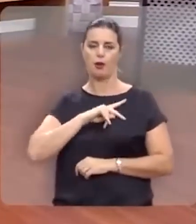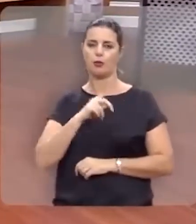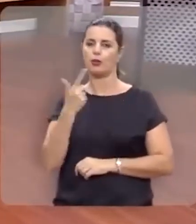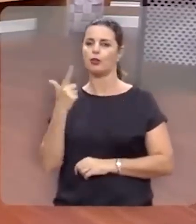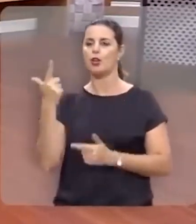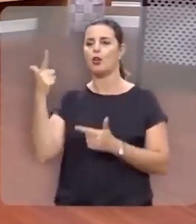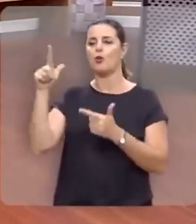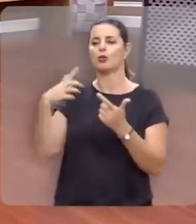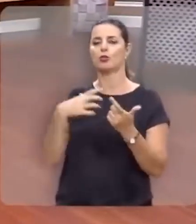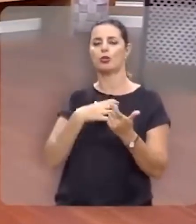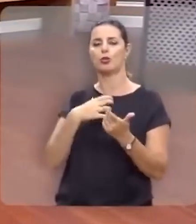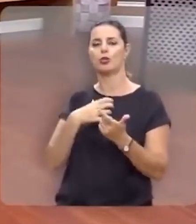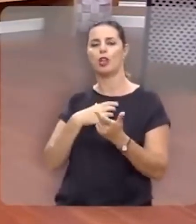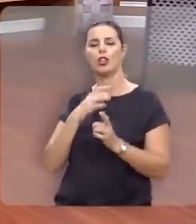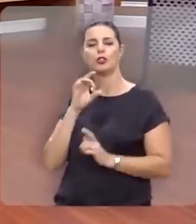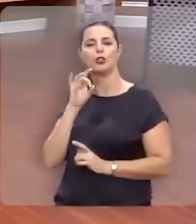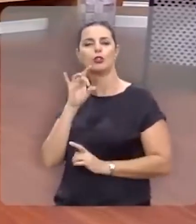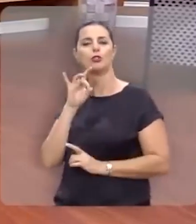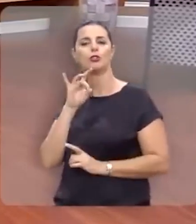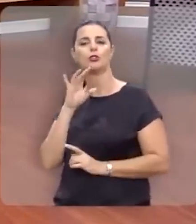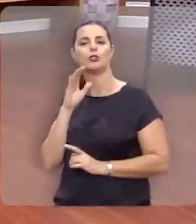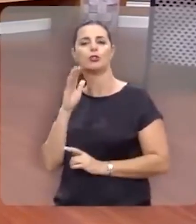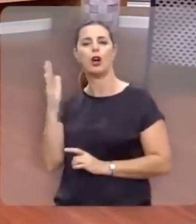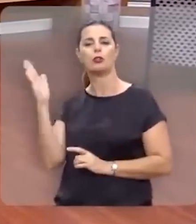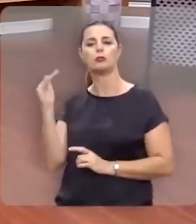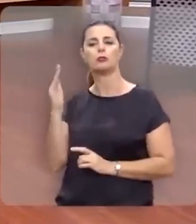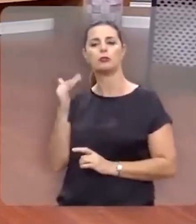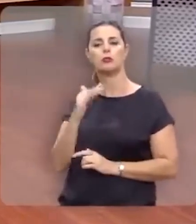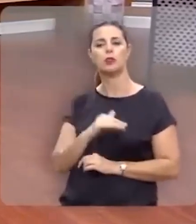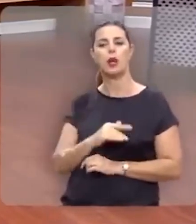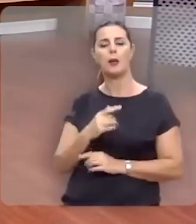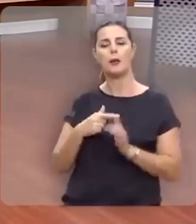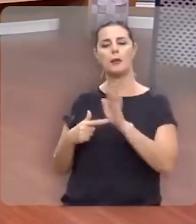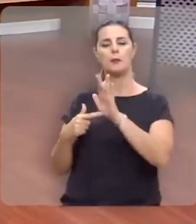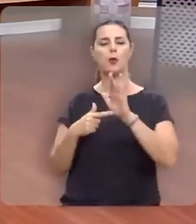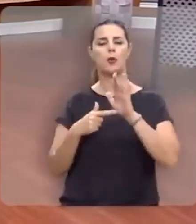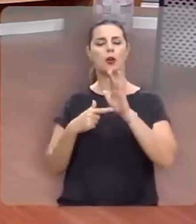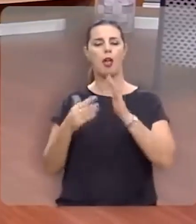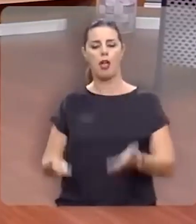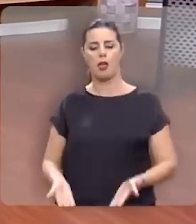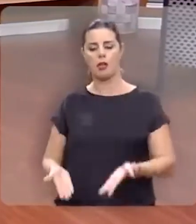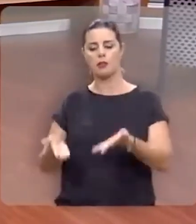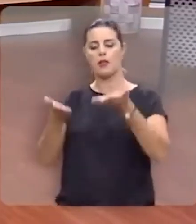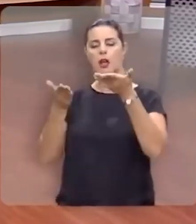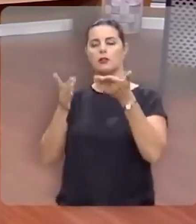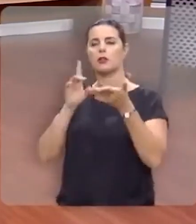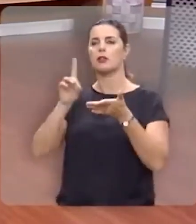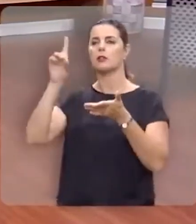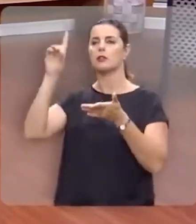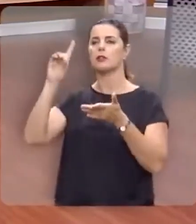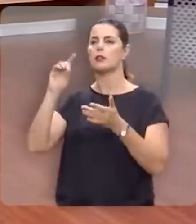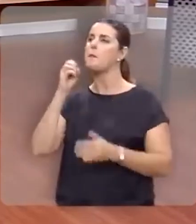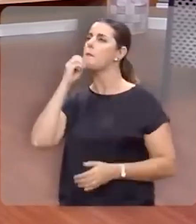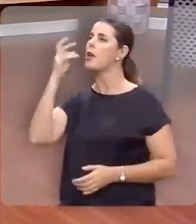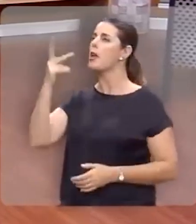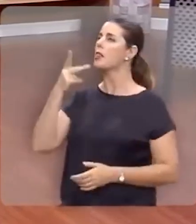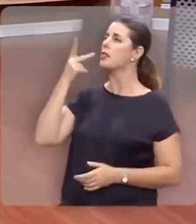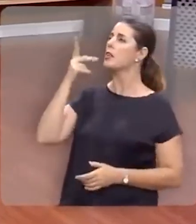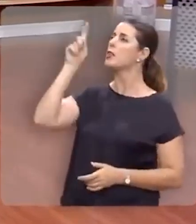outra alternativa a não ser trazer uma doxologia de exaltação a este Deus quando Ele diz